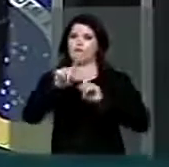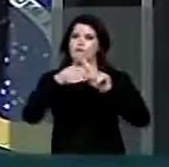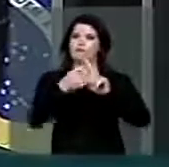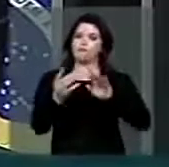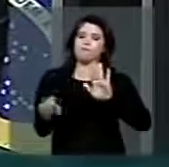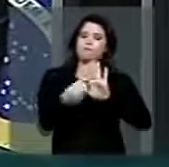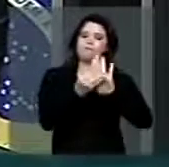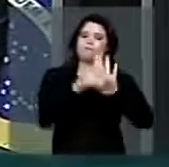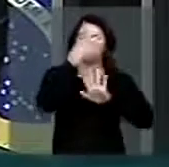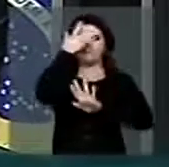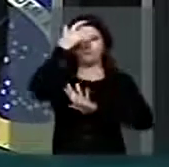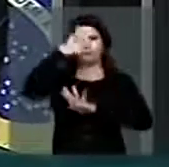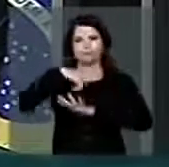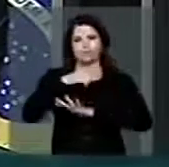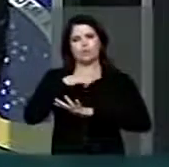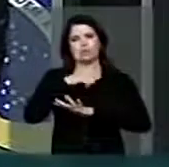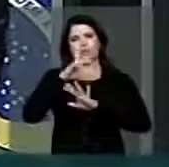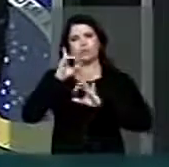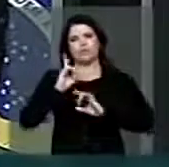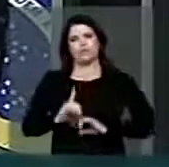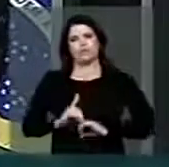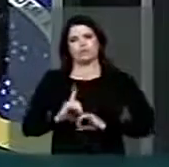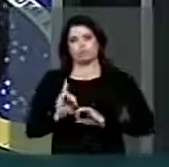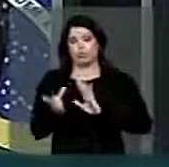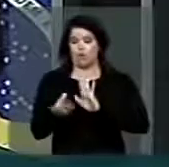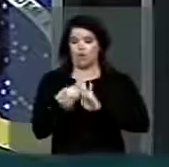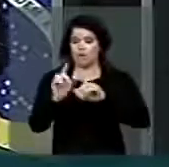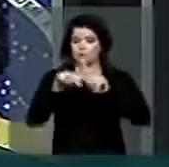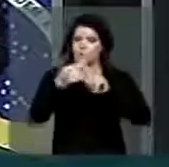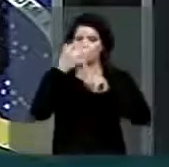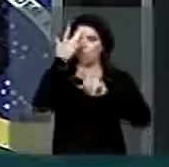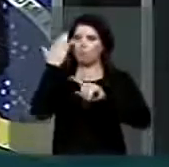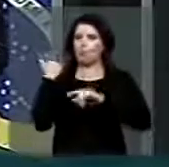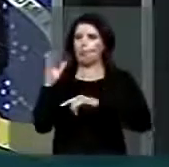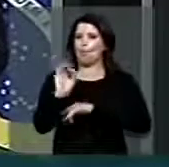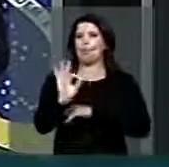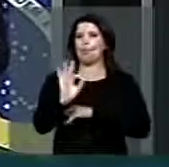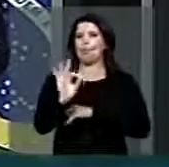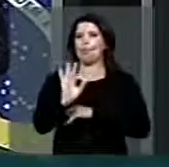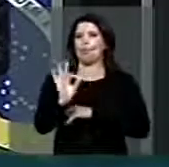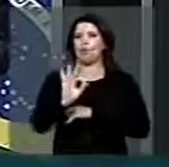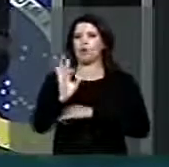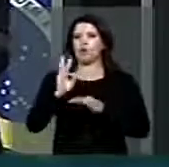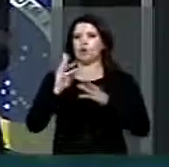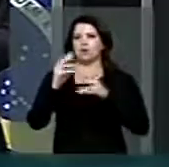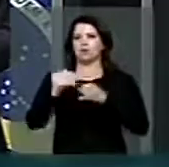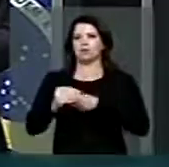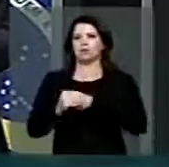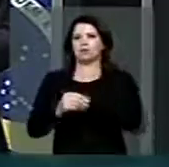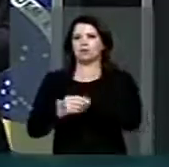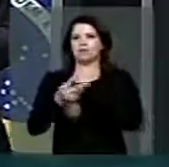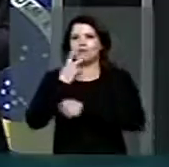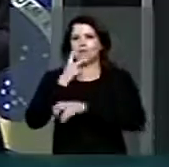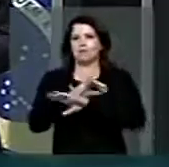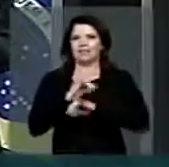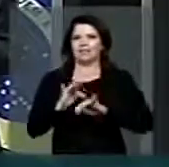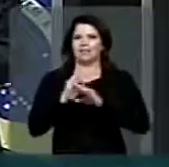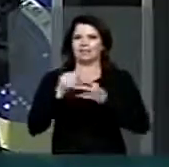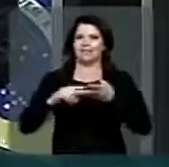pessoa com deficiência, que não estão previstas. Essas duas hipóteses não estão previstas